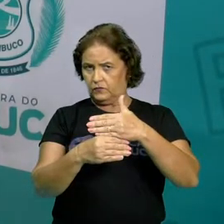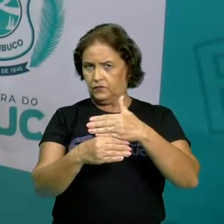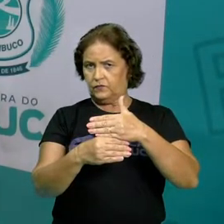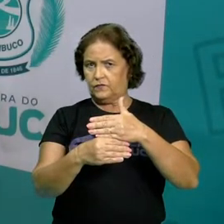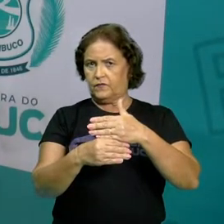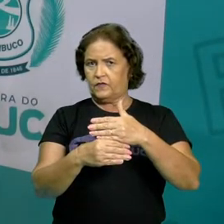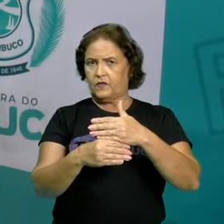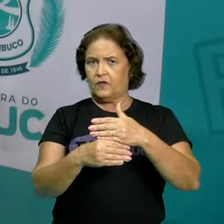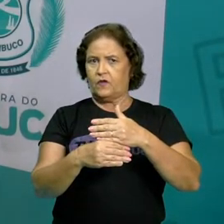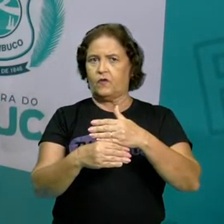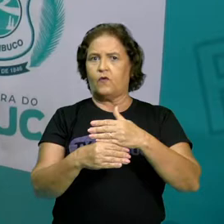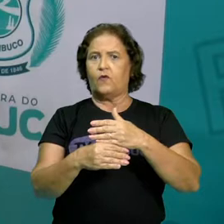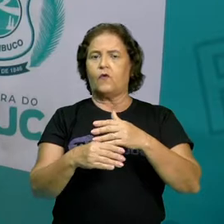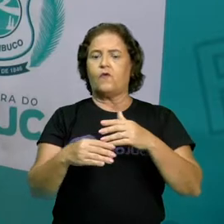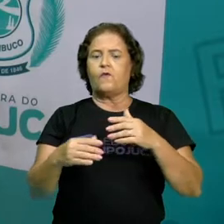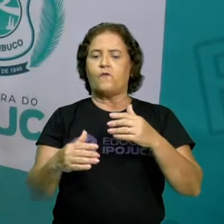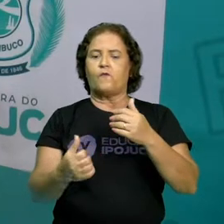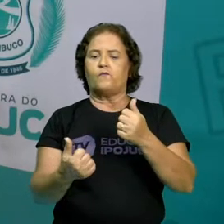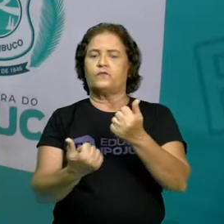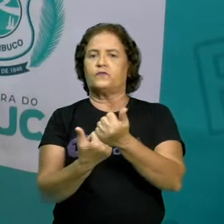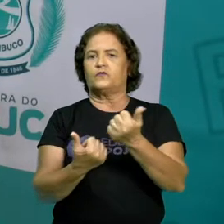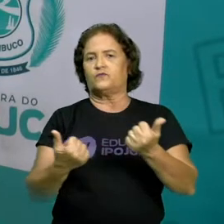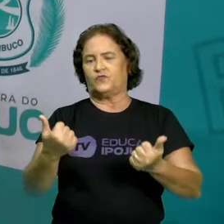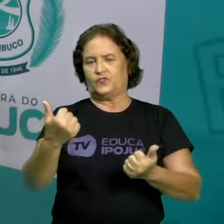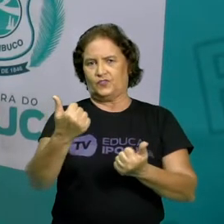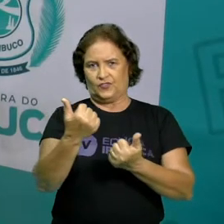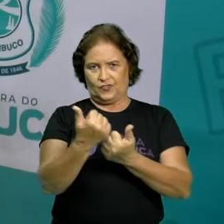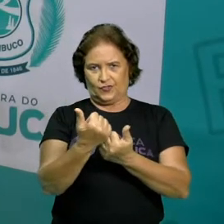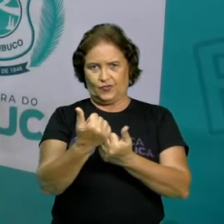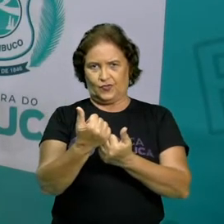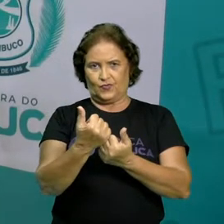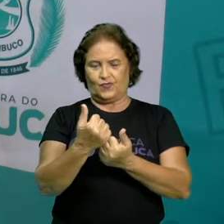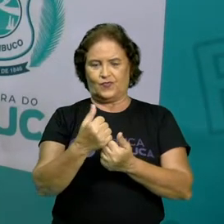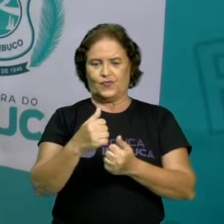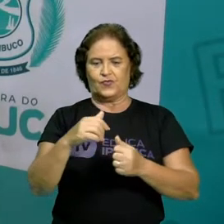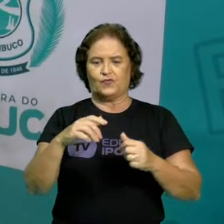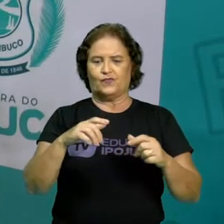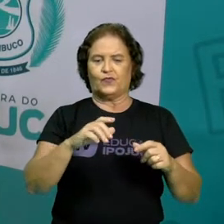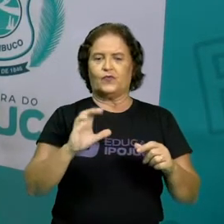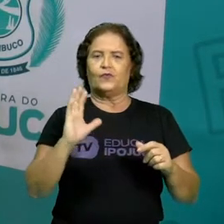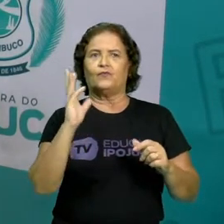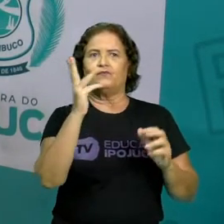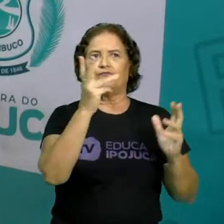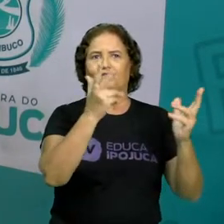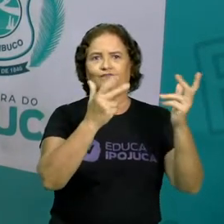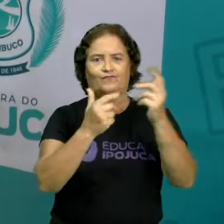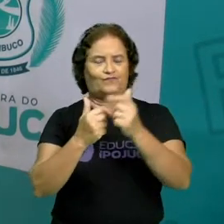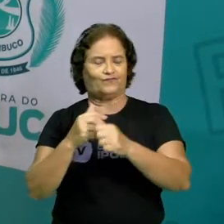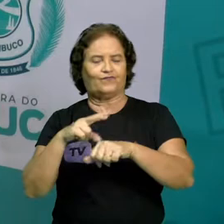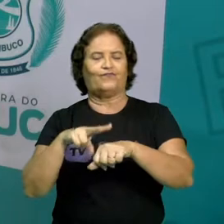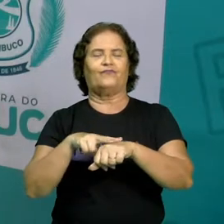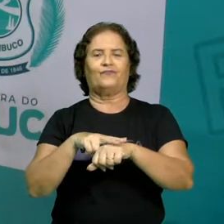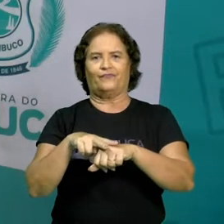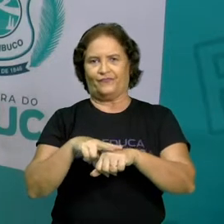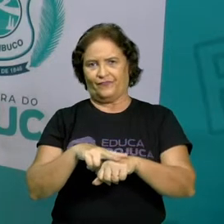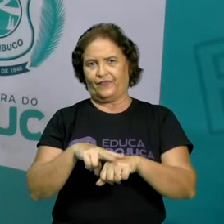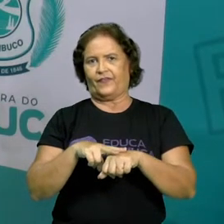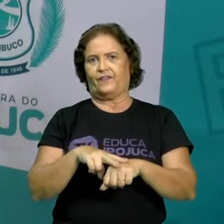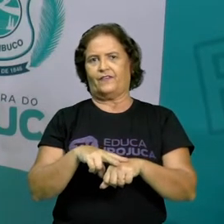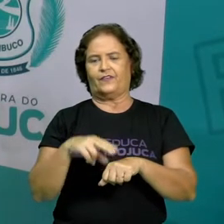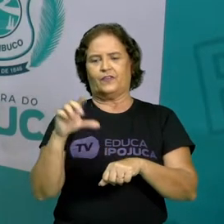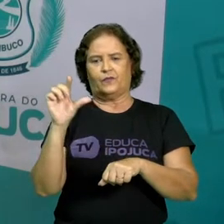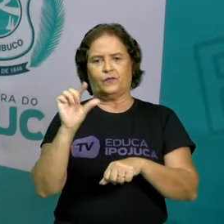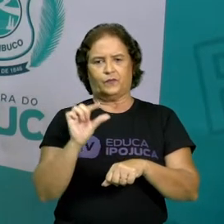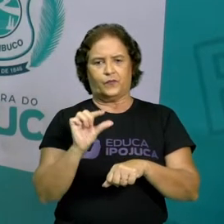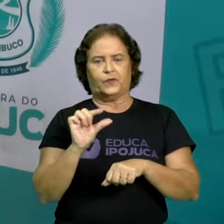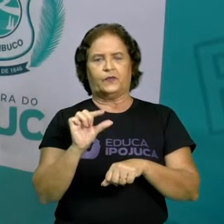todo o espaço do verde. E hoje, o verde aparece muito pouco, não é isso, crianças? Vocês